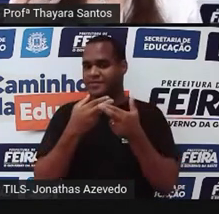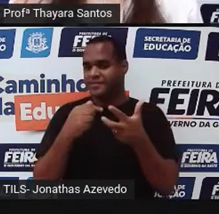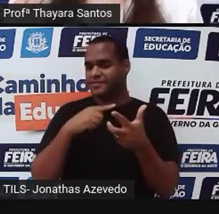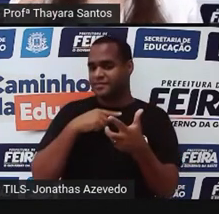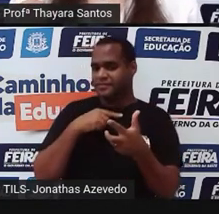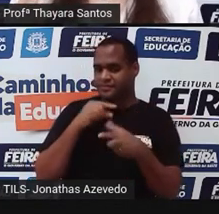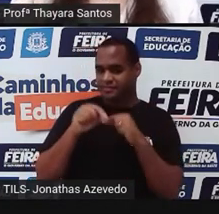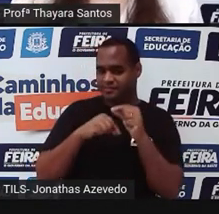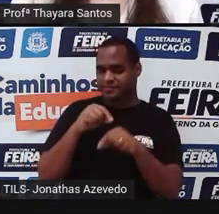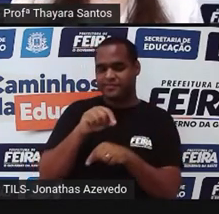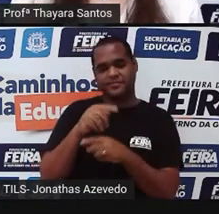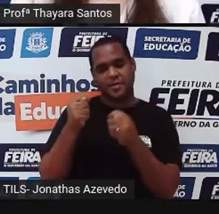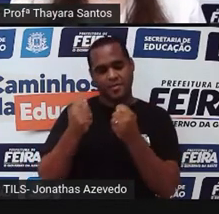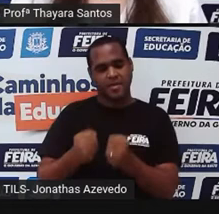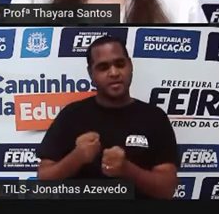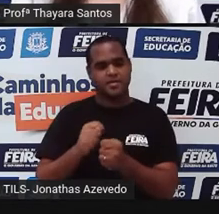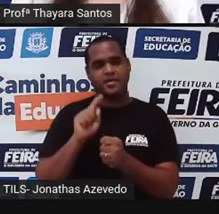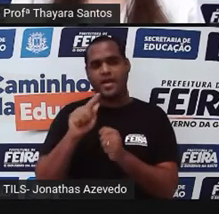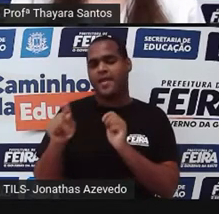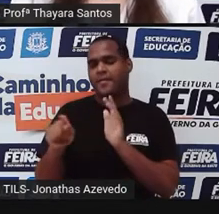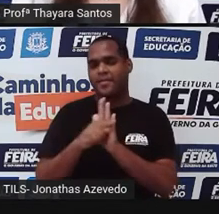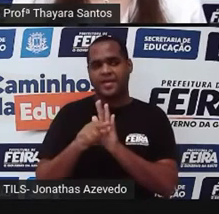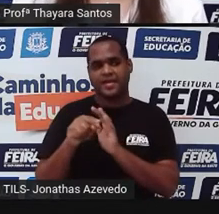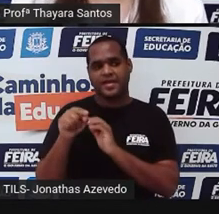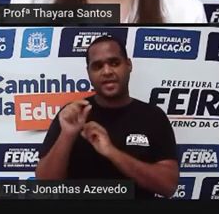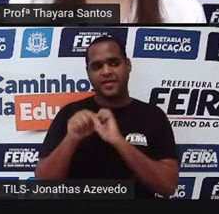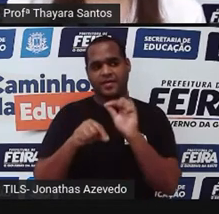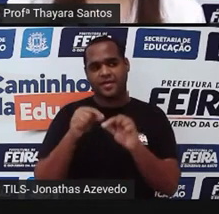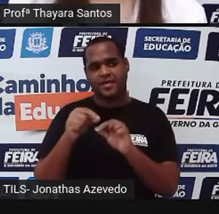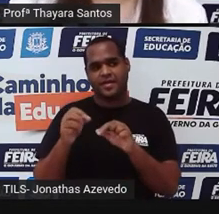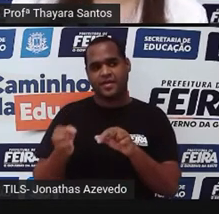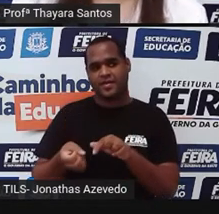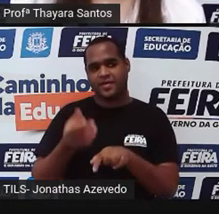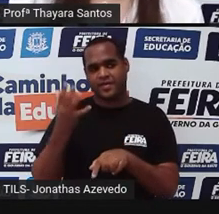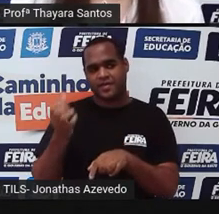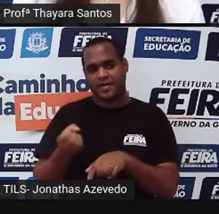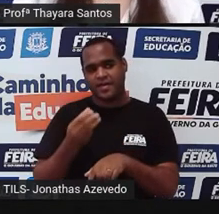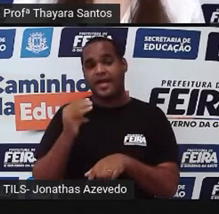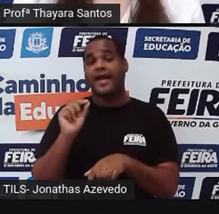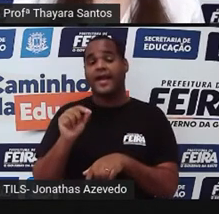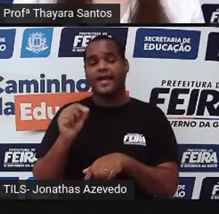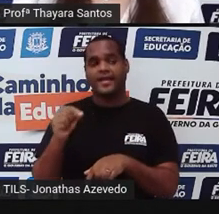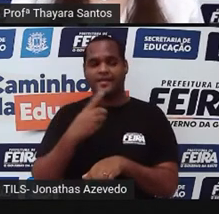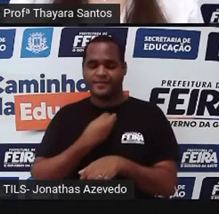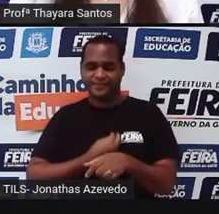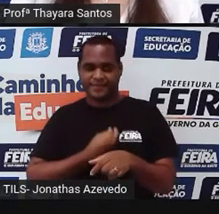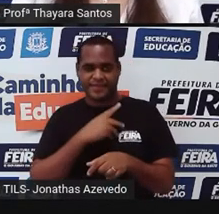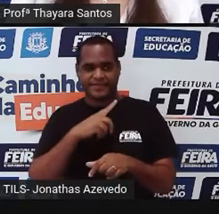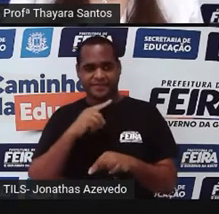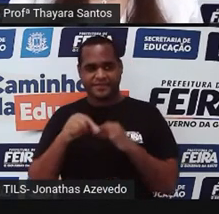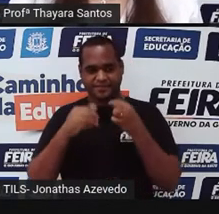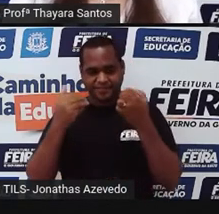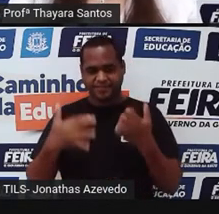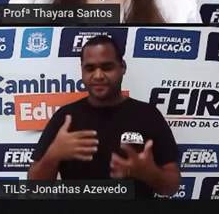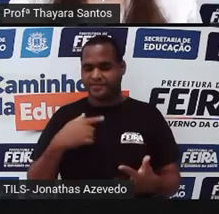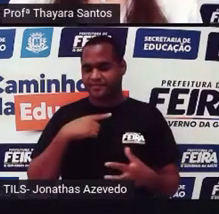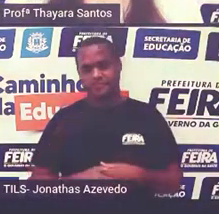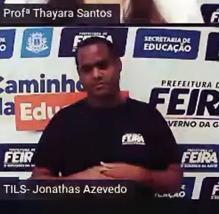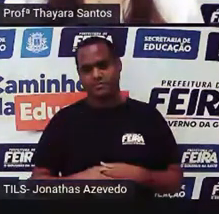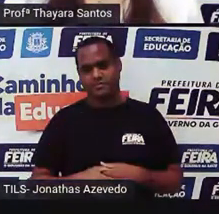massa. E essa propriedade diz respeito à quantidade de matéria que existe ali naquele corpo, naquele objeto.